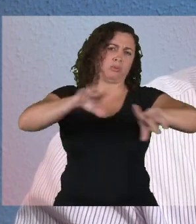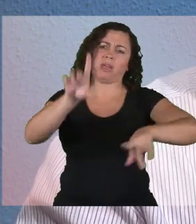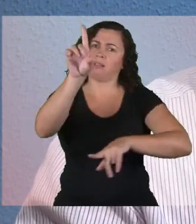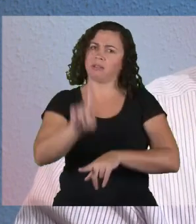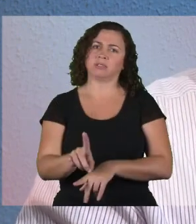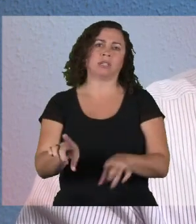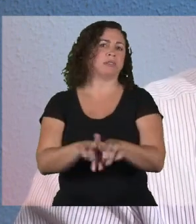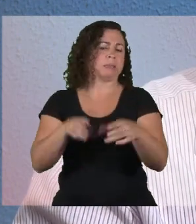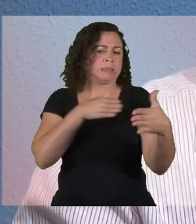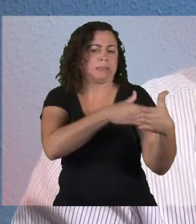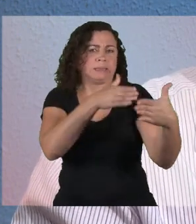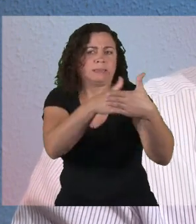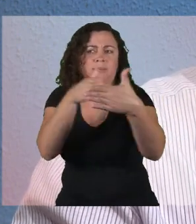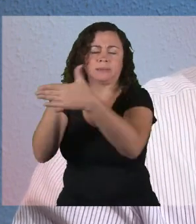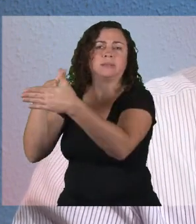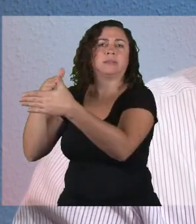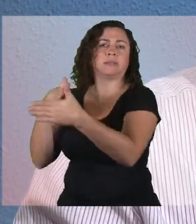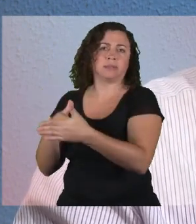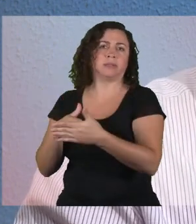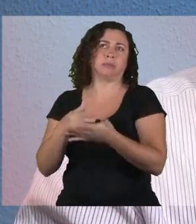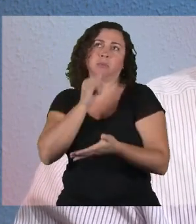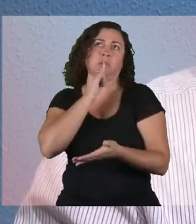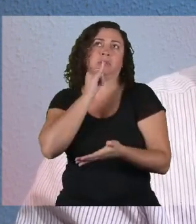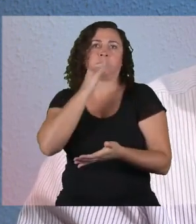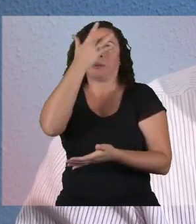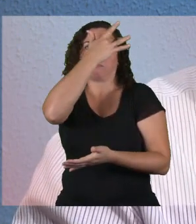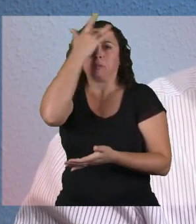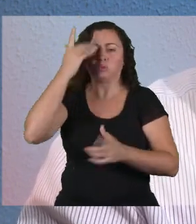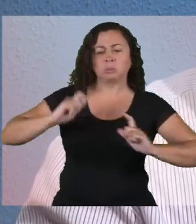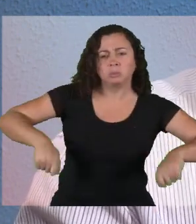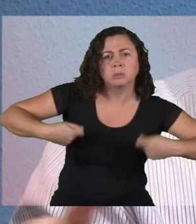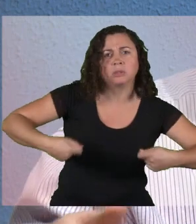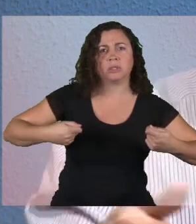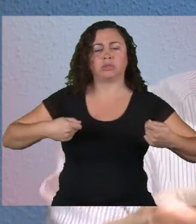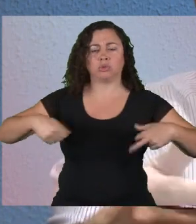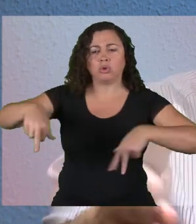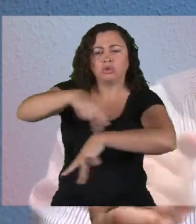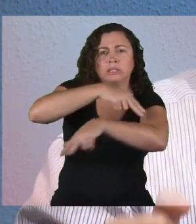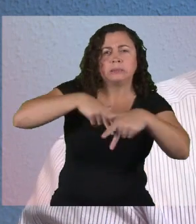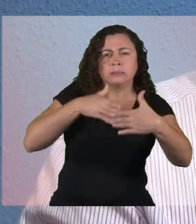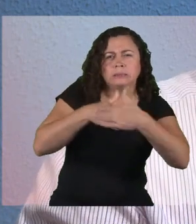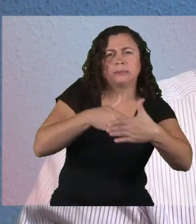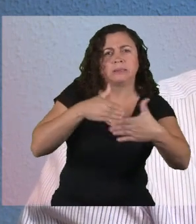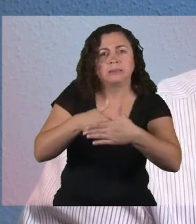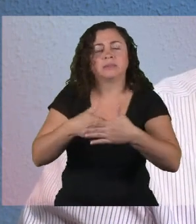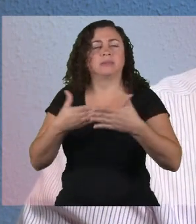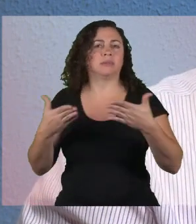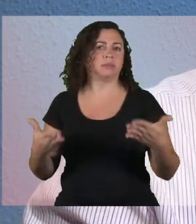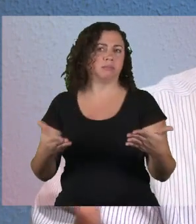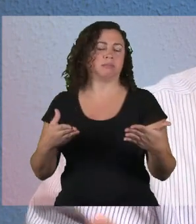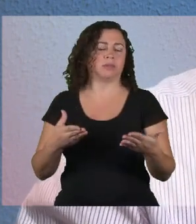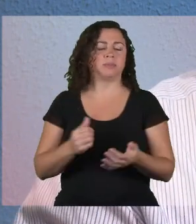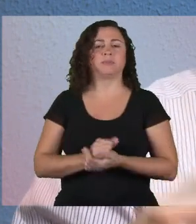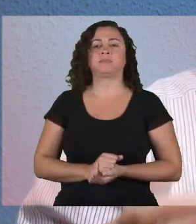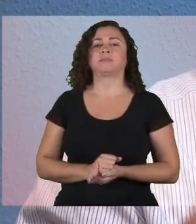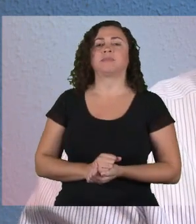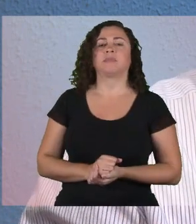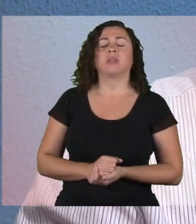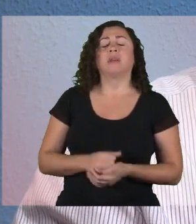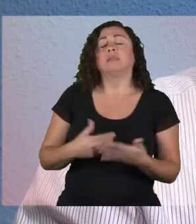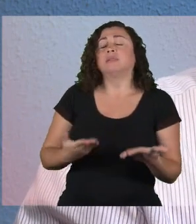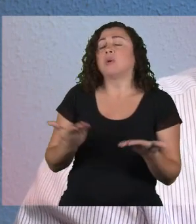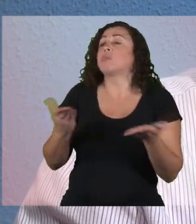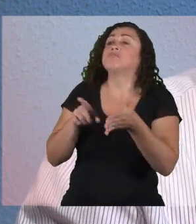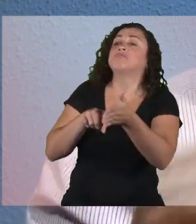de outras pessoas que tenham deficiências físicas. Por exemplo, pessoas que têm dificuldade de acesso, locomotor, etc.